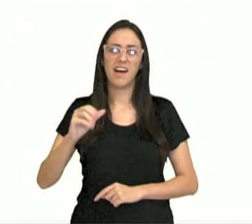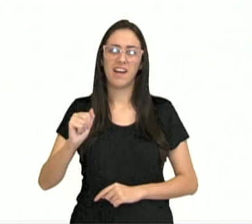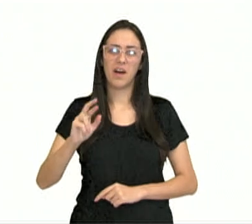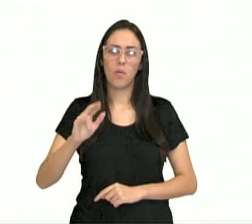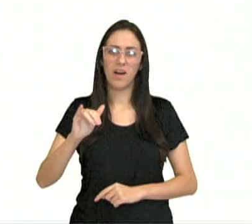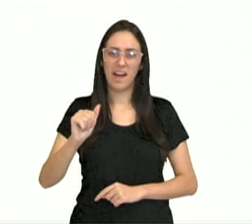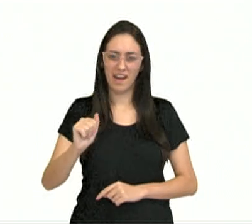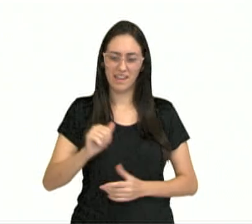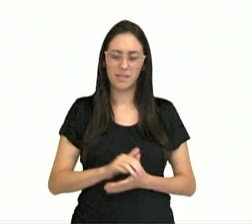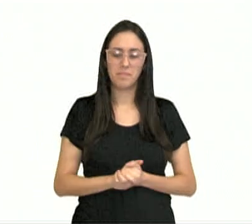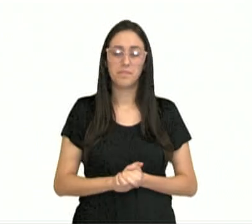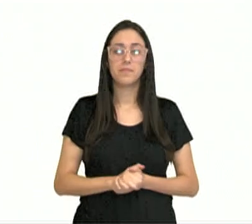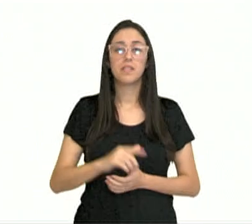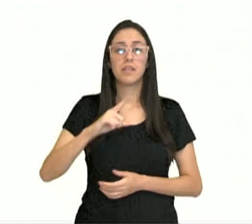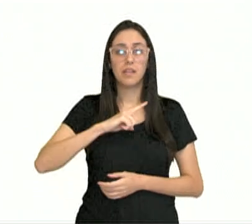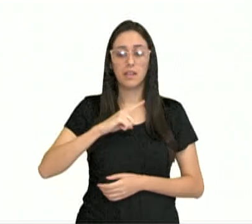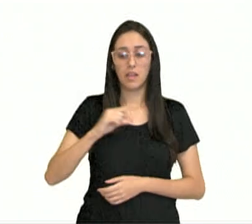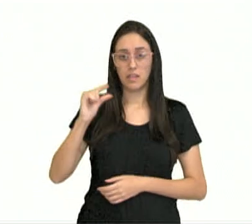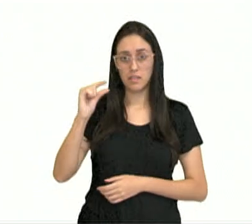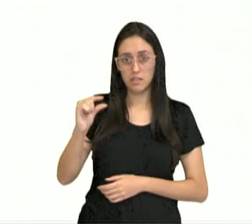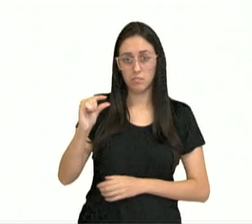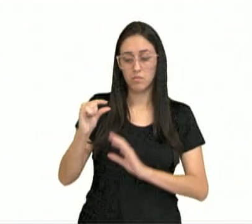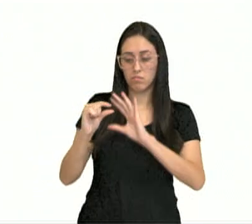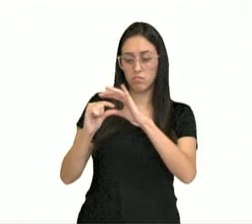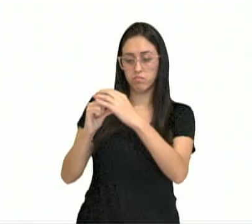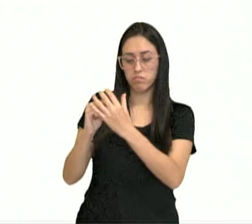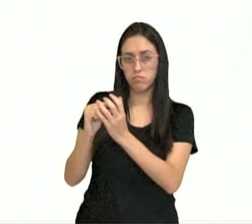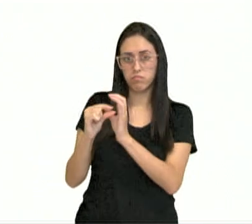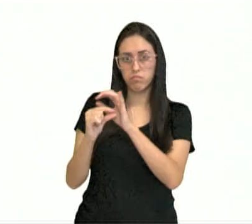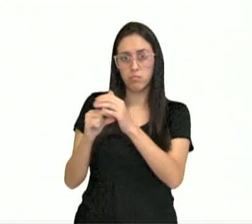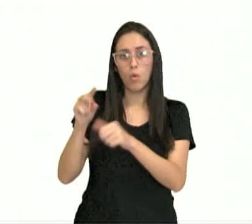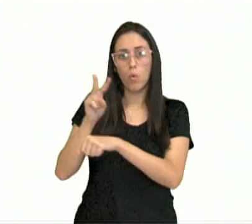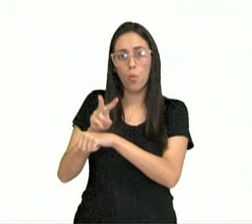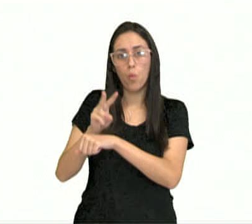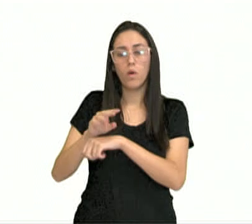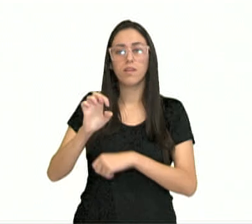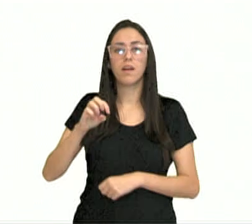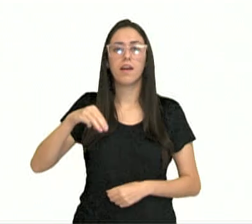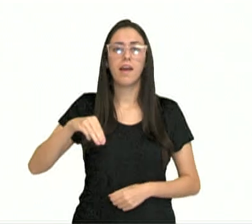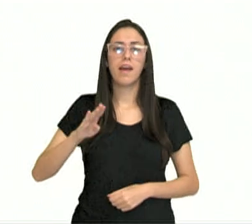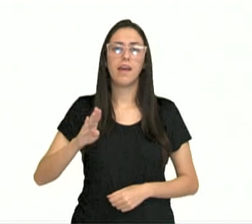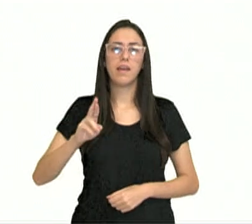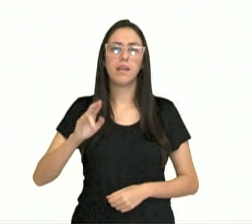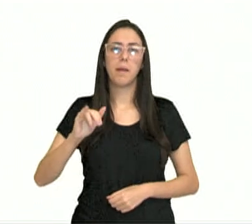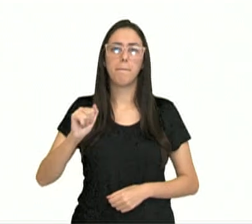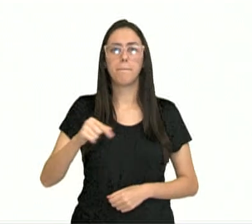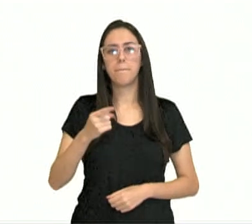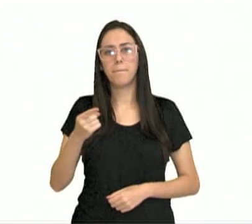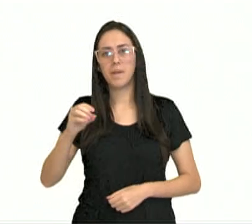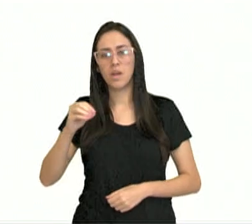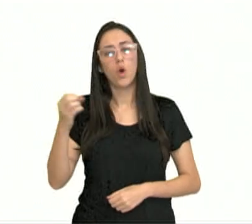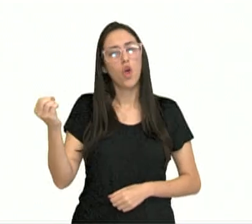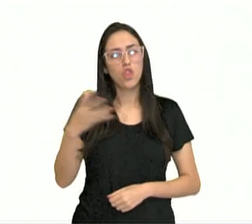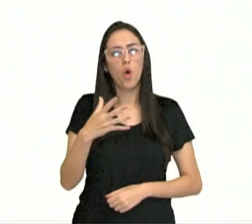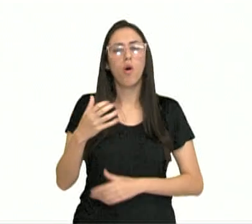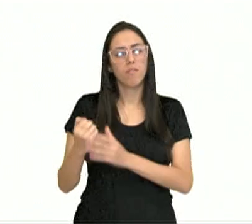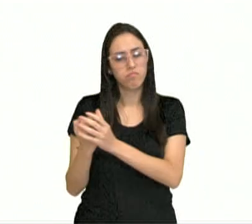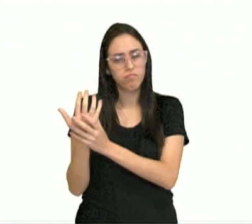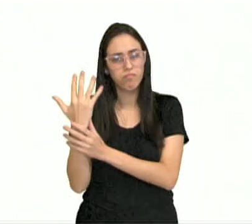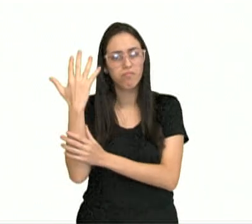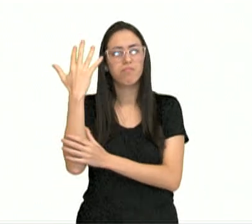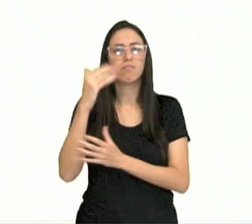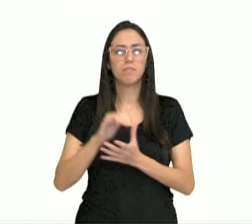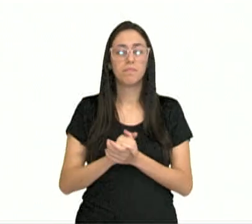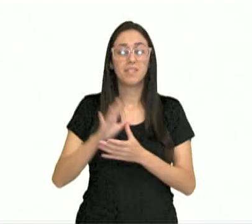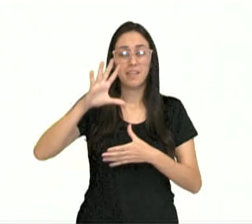sementes vão abrigar, proteger e nutrir o embrião, que vai dar origem a uma nova planta. Então, dentro da